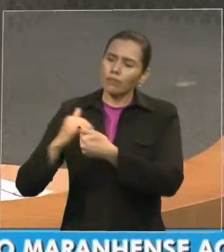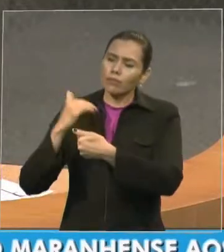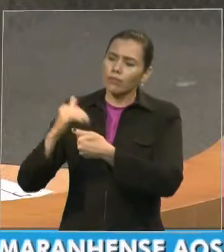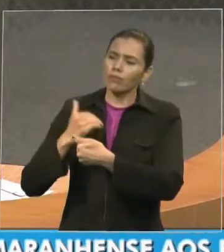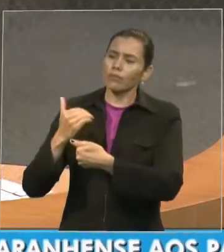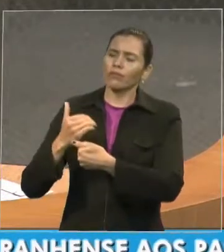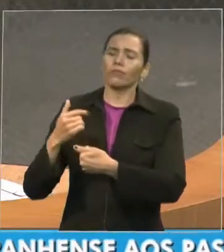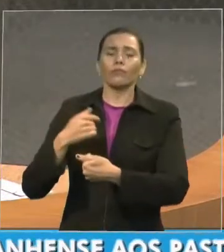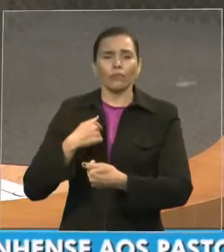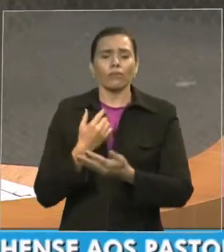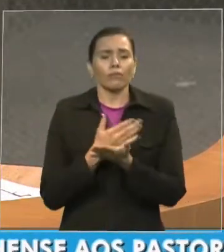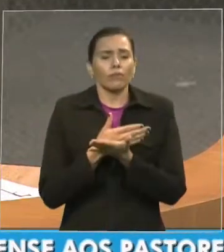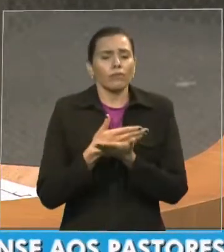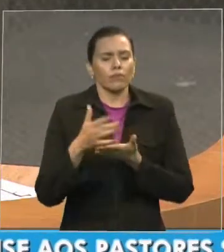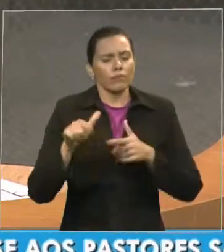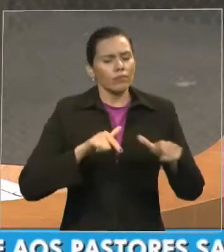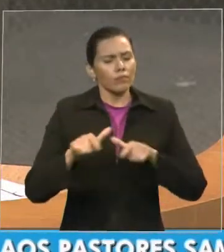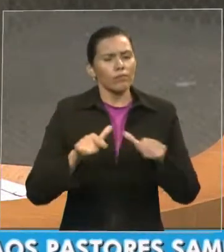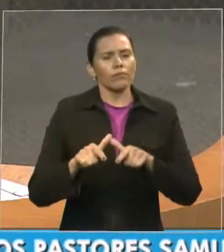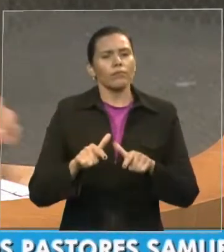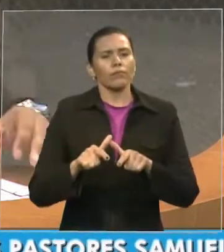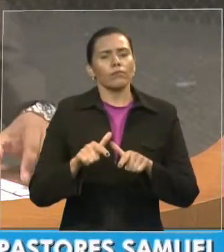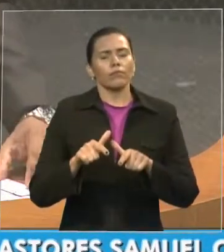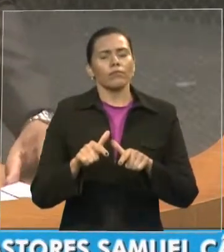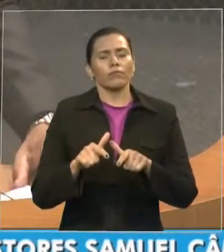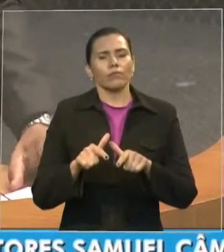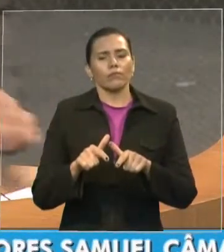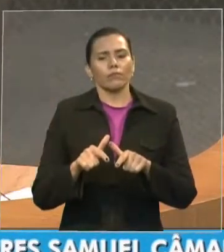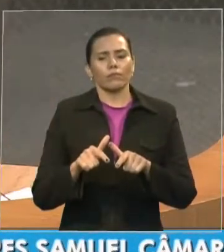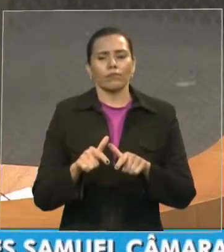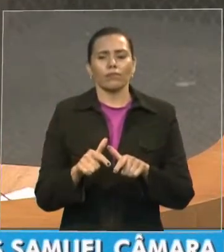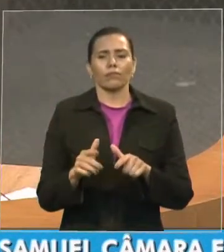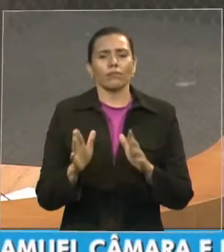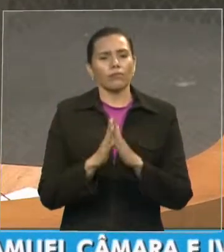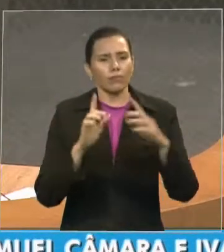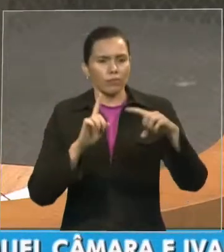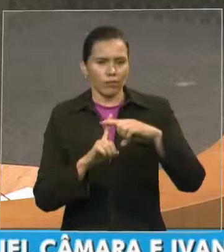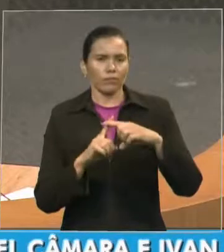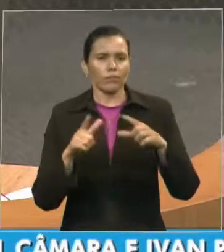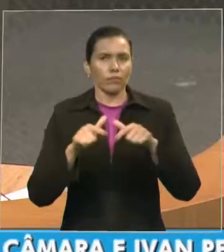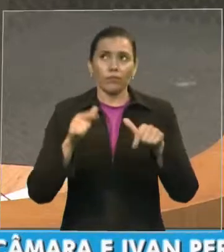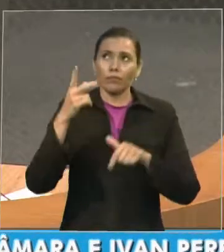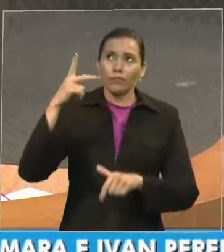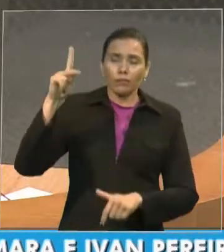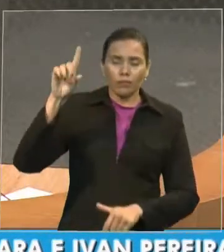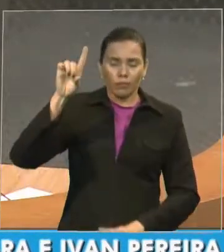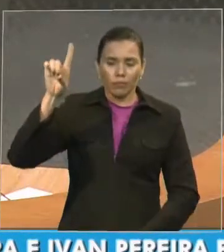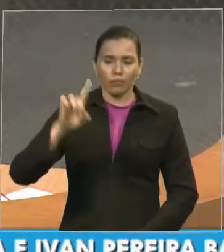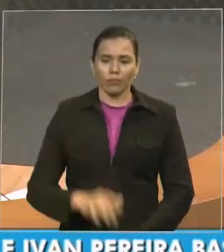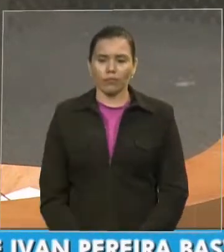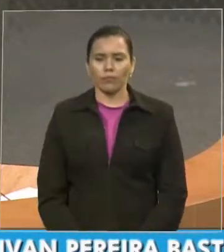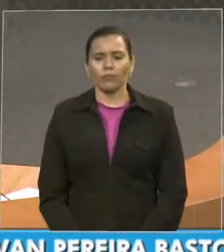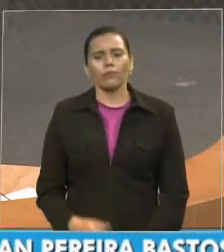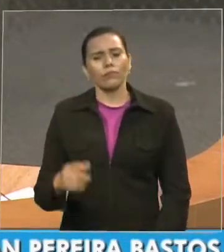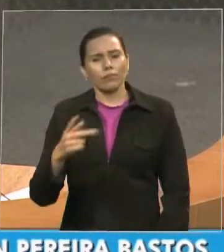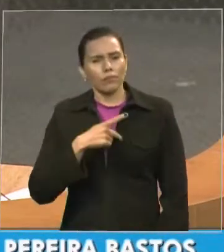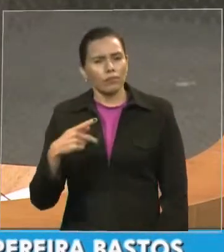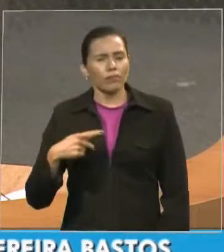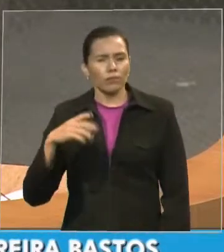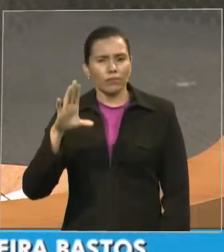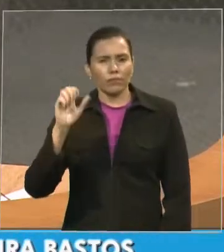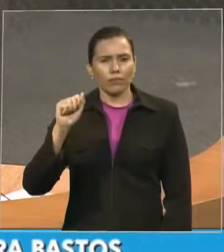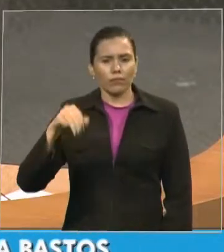E me permita, pastor Samuel Câmara, dizer uma vez que eu falei lá na Câmara de Vereadores de Belém.